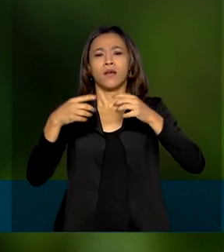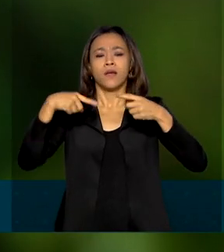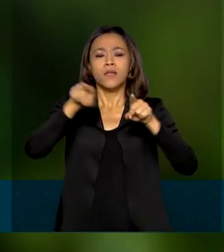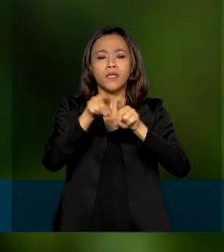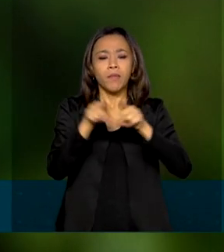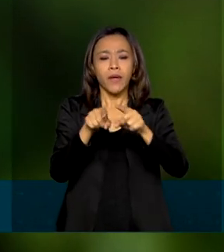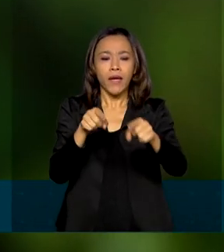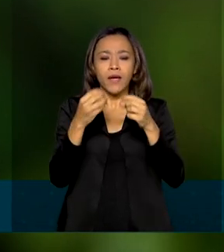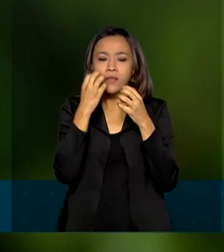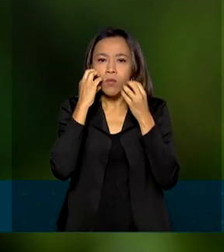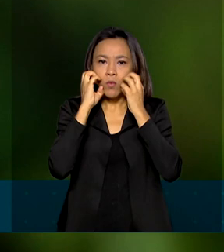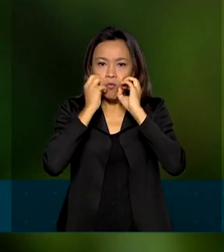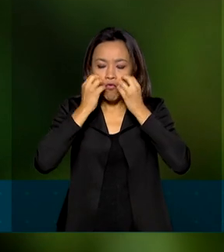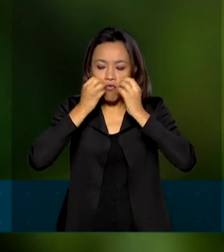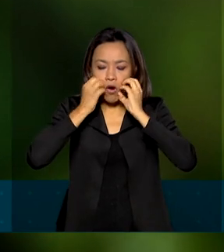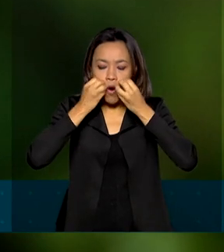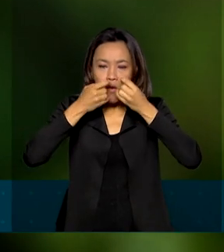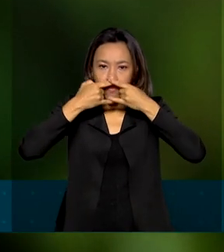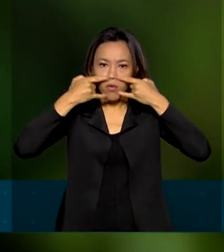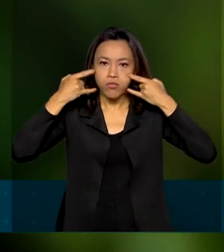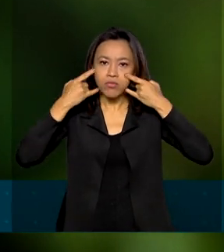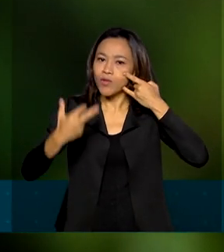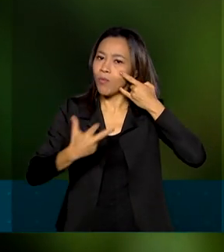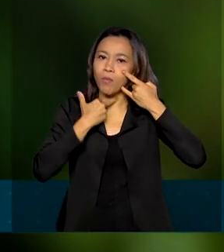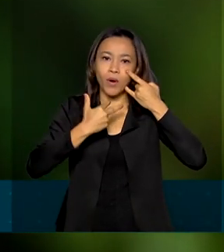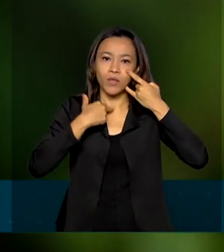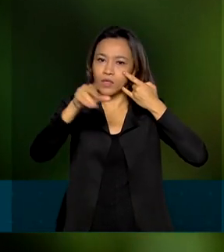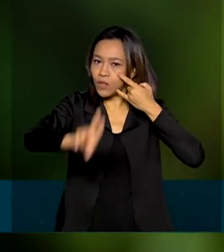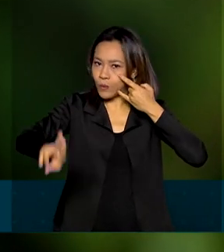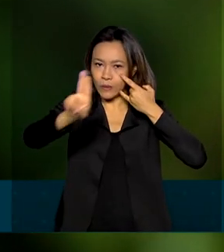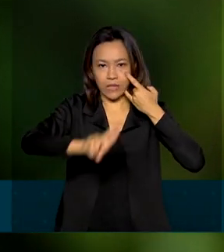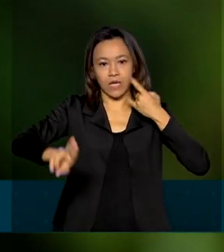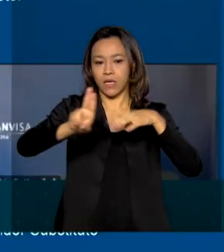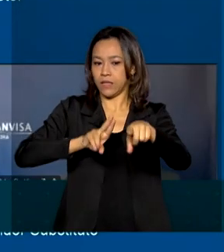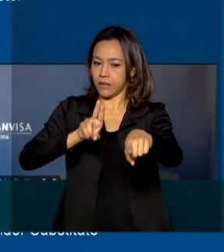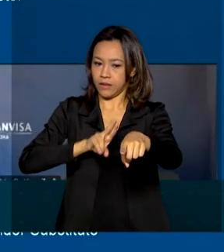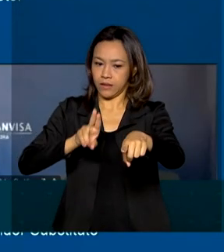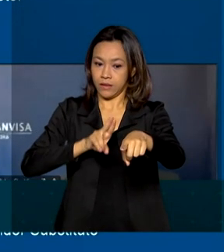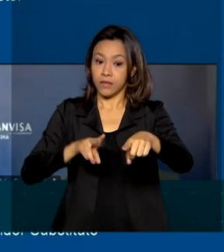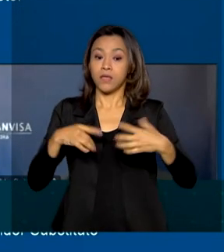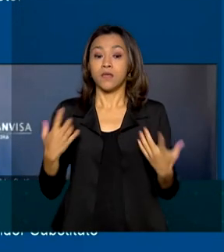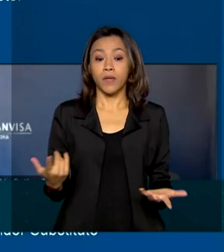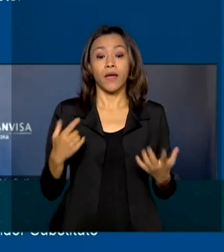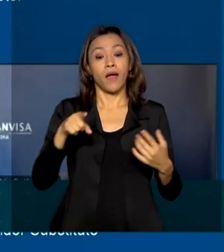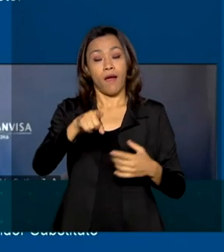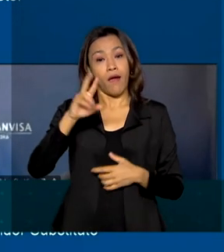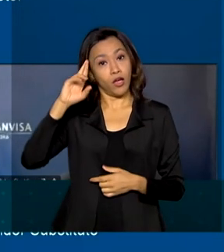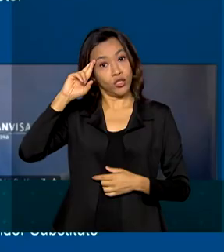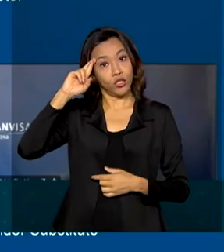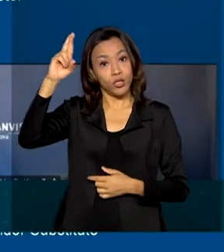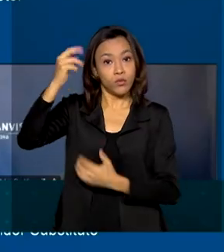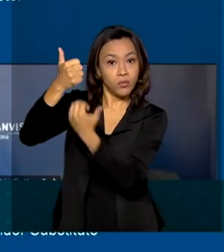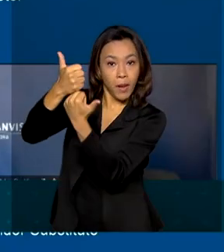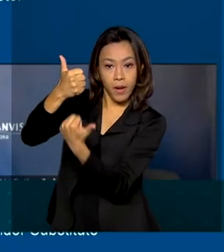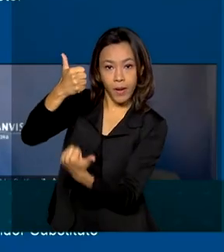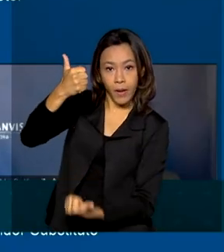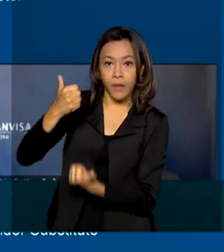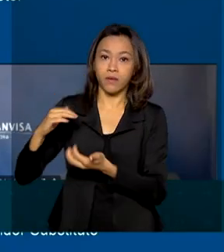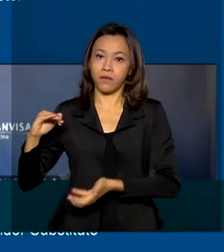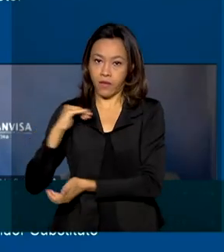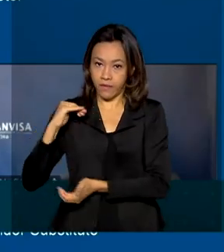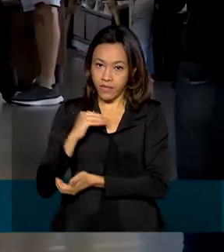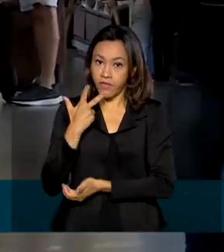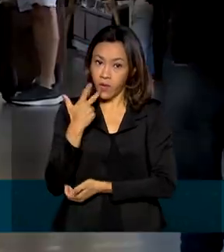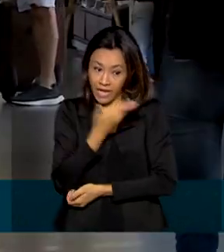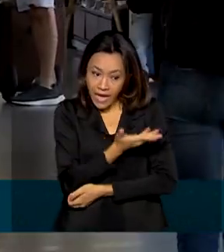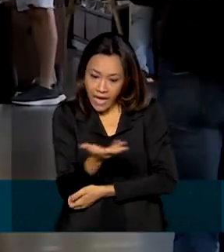válvula de expiração também não poderão ser usadas pelos passageiros. A diretoria colegiada da Anvisa concluiu que esses